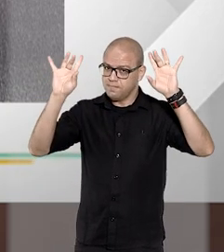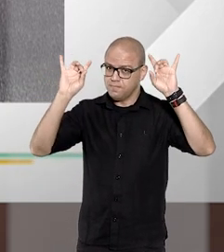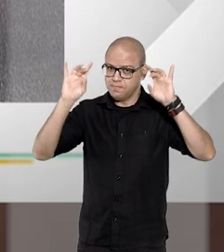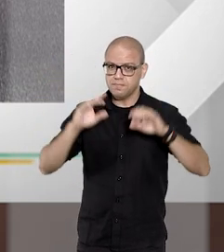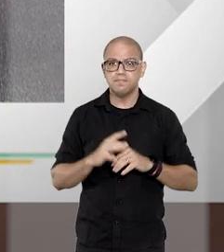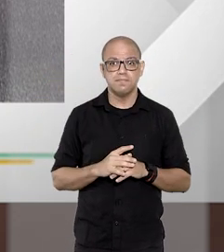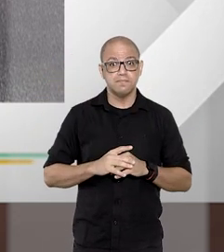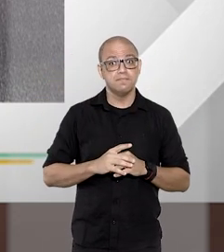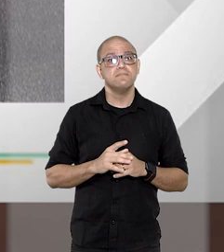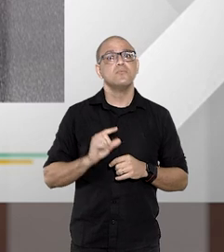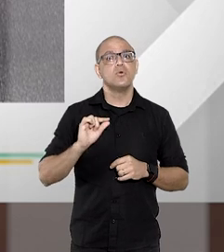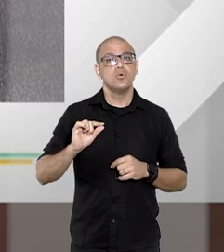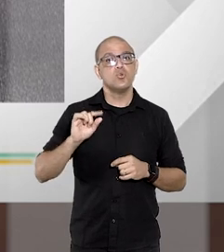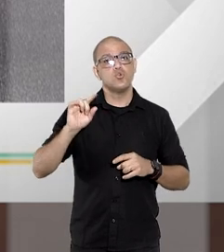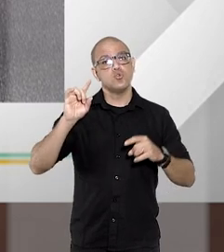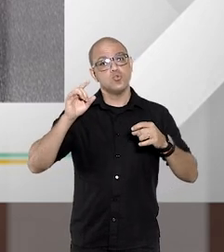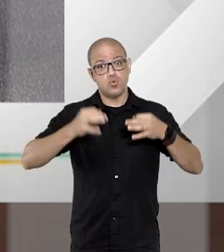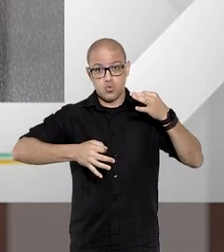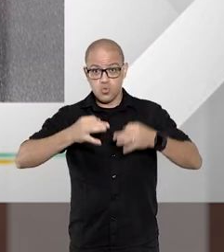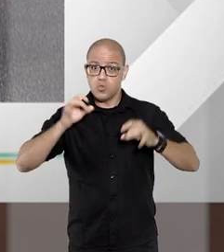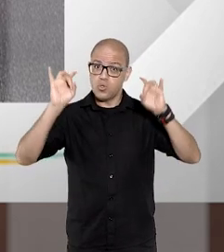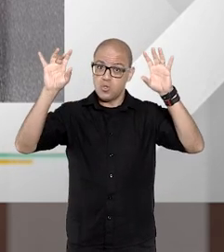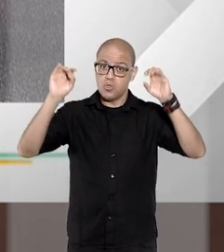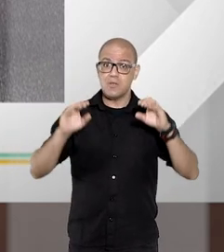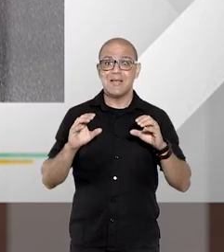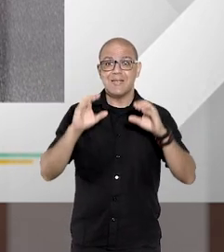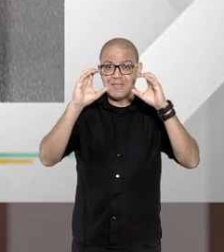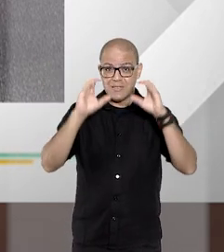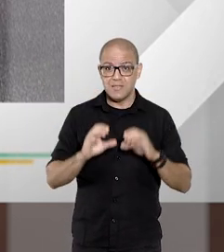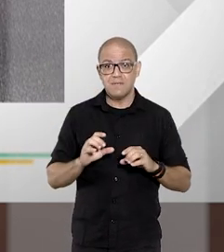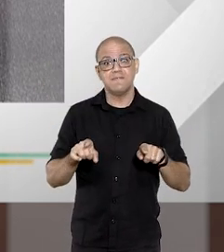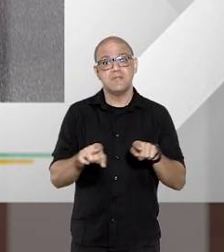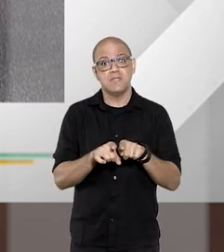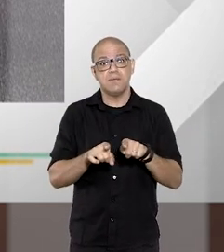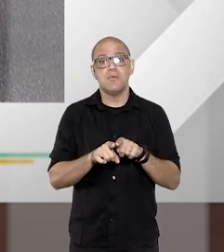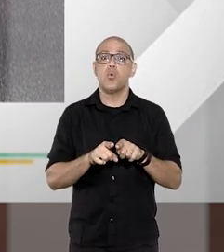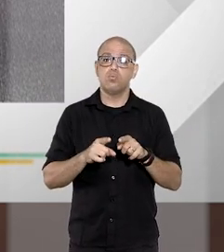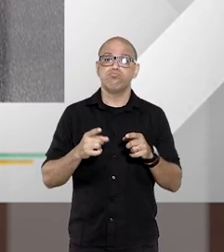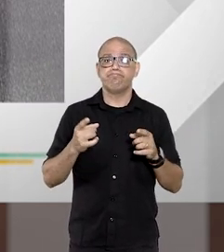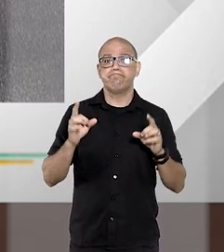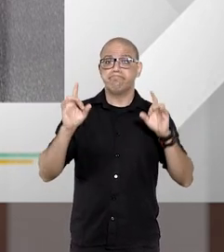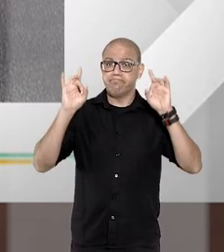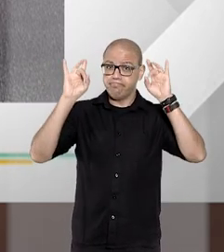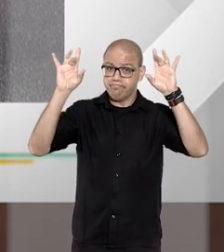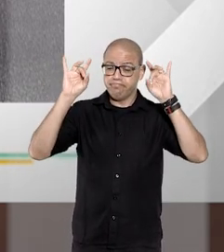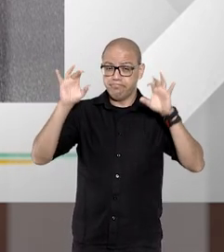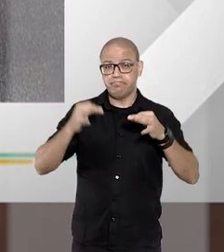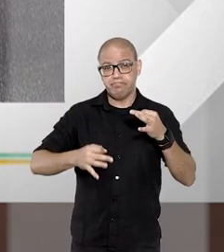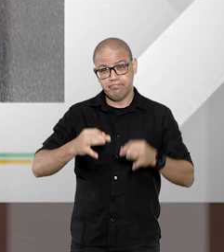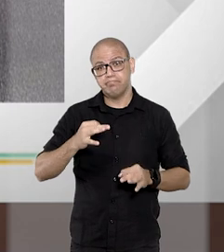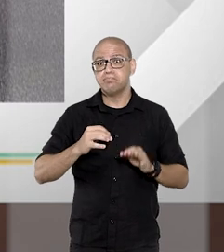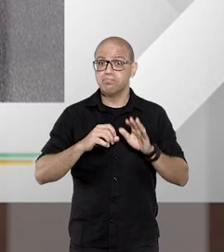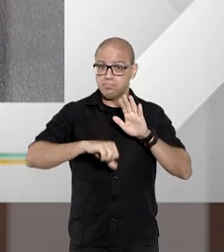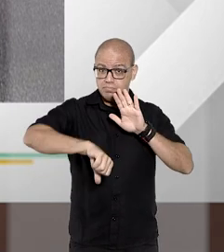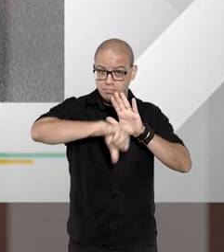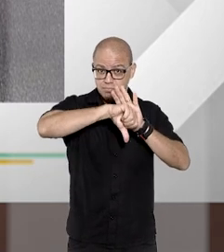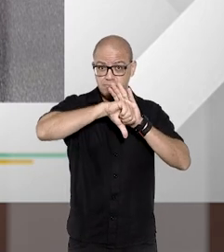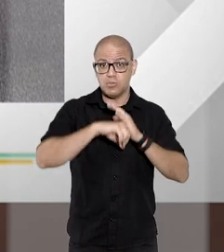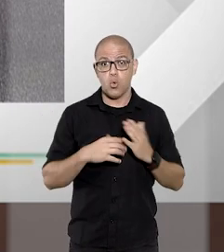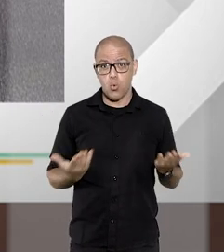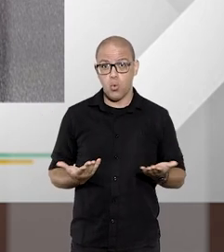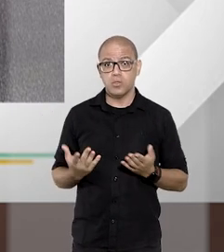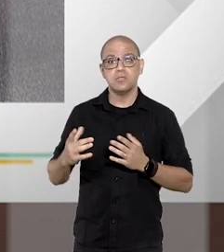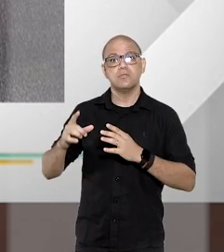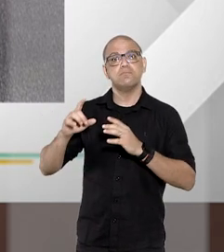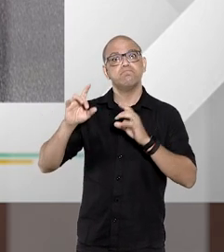especiais, então nós destacamos os juizados especiais cíveis e os juizados especiais criminais. Hoje nós vamos falar sobre os juizados